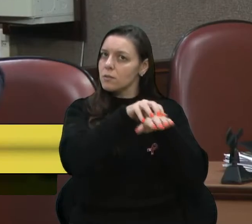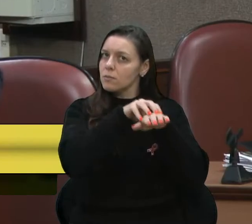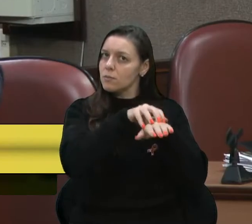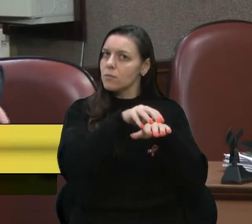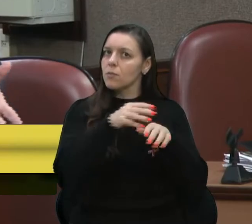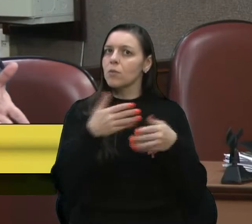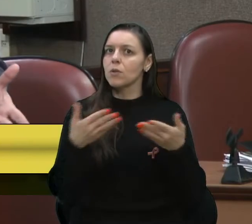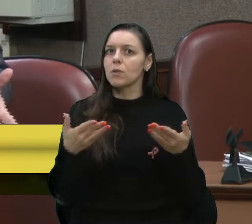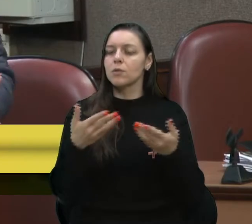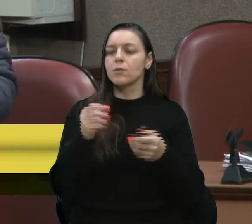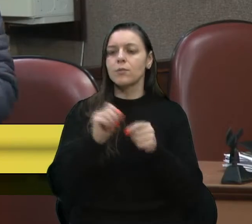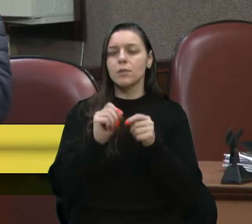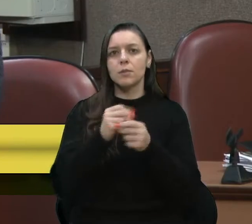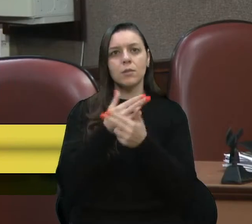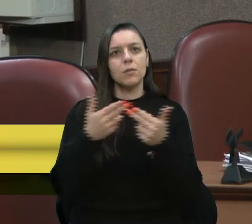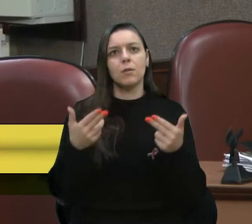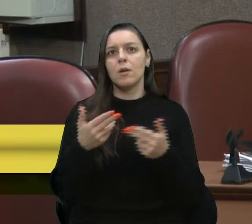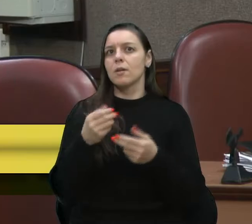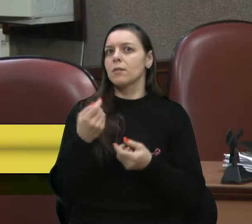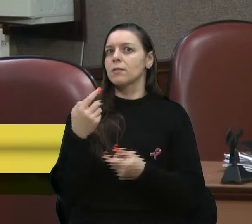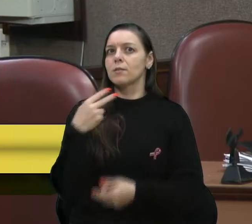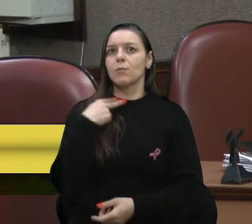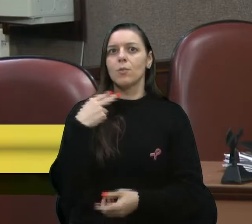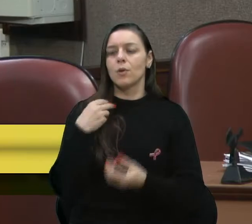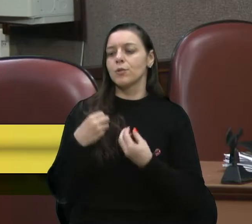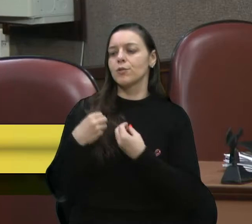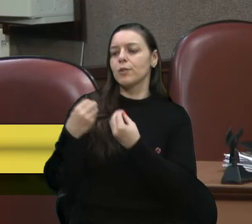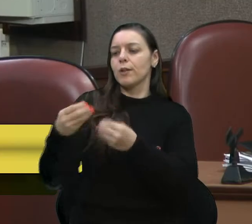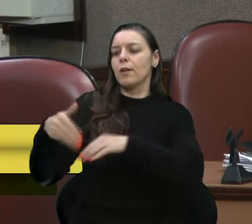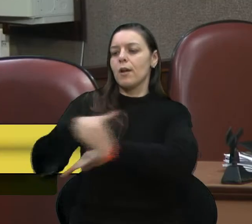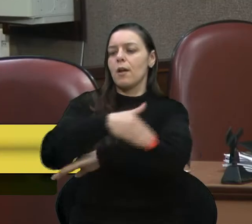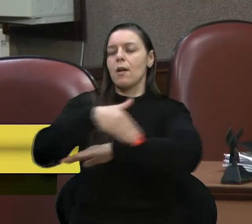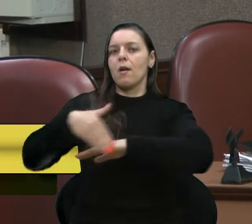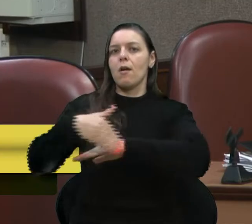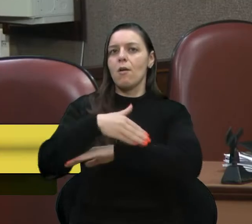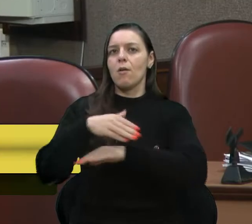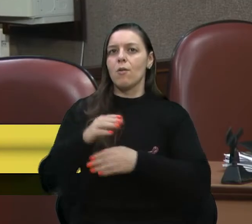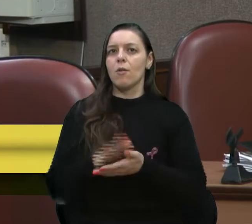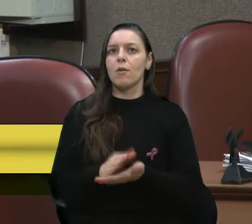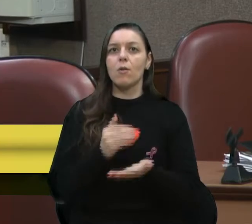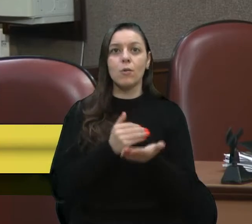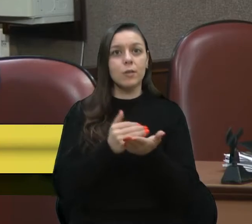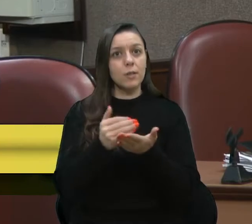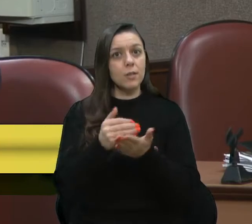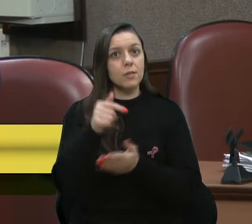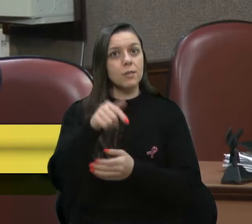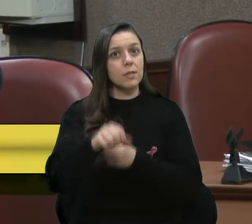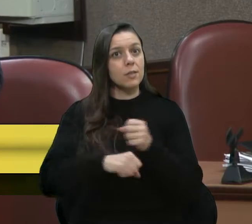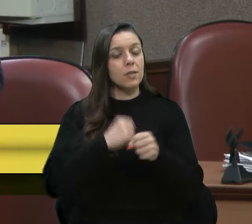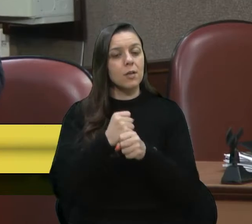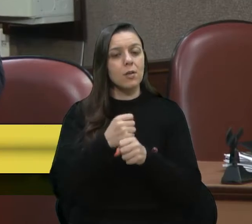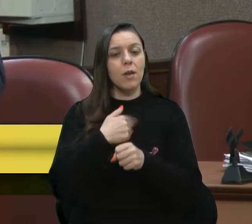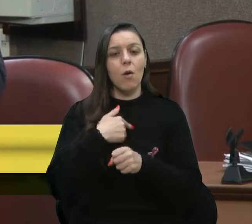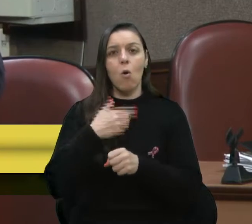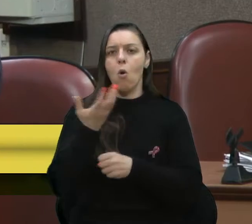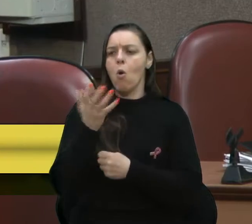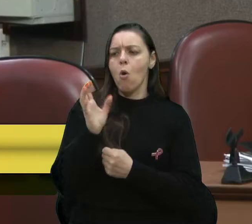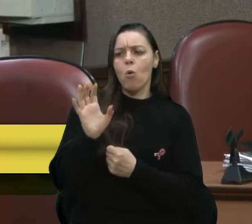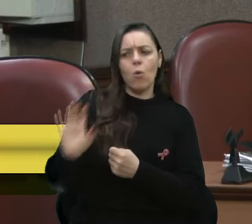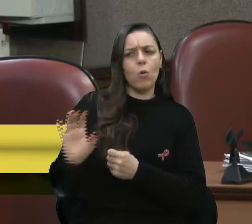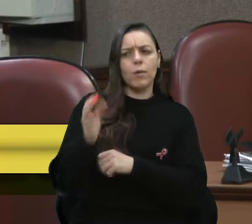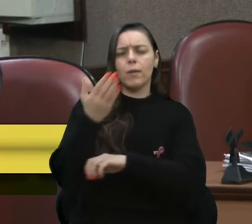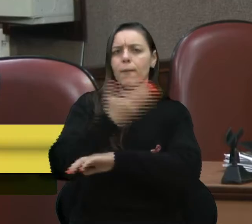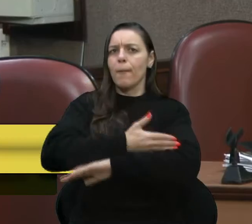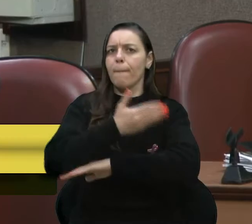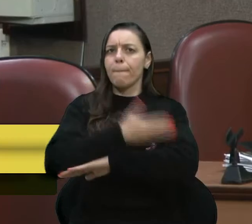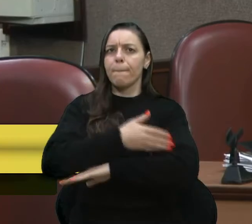alguma coisa e não dá para a gente entregar as rodovias dessa forma. Foi colocado desde o início desse ano. Eu sou contra a pedágio. Tenho certeza que